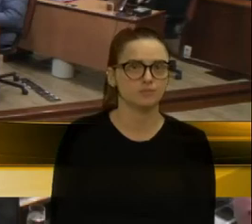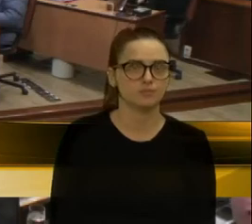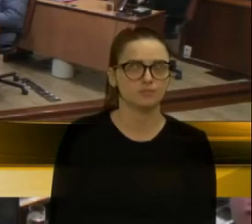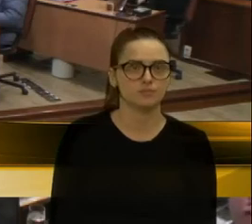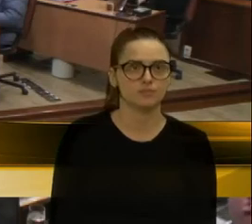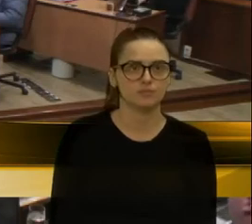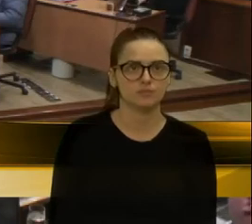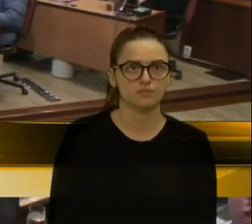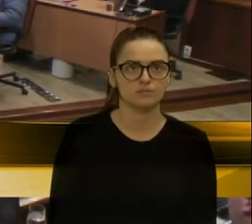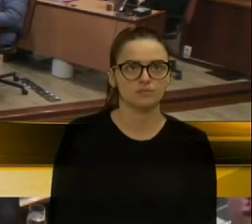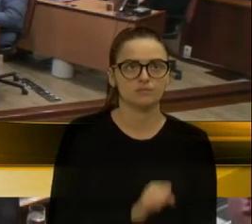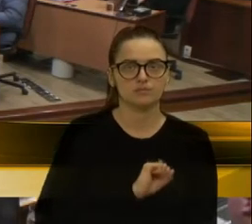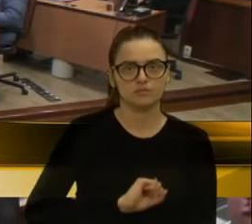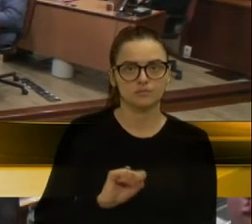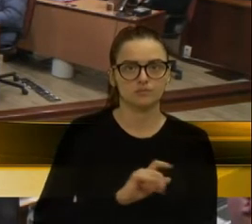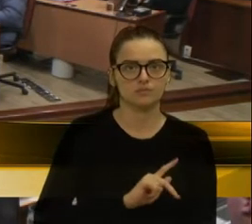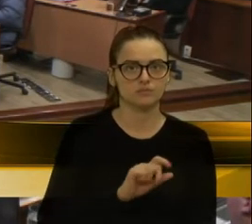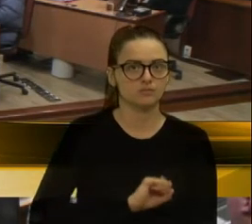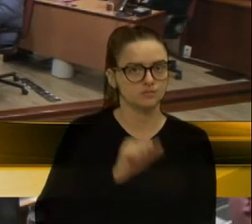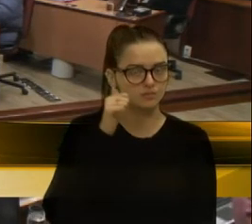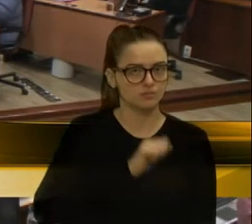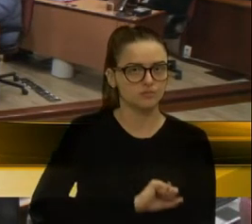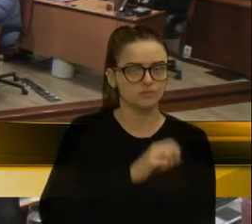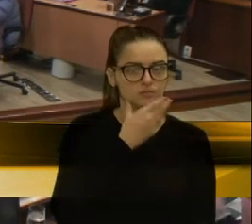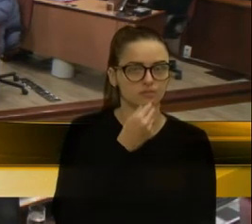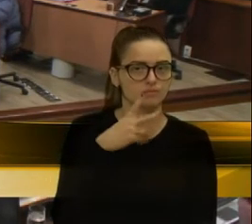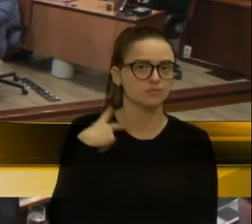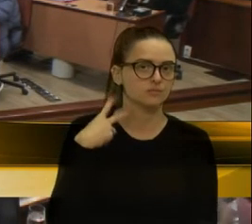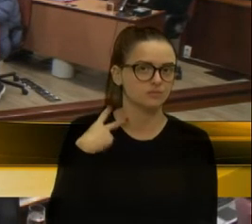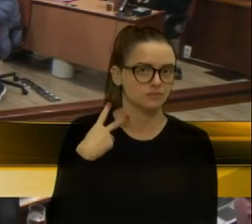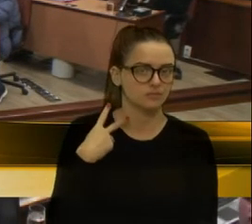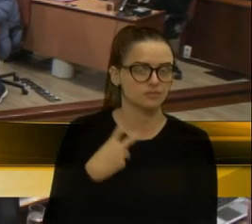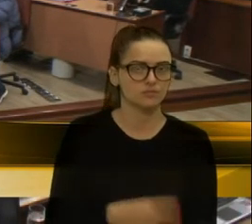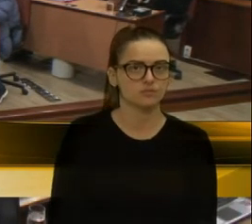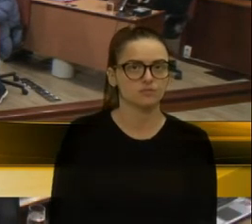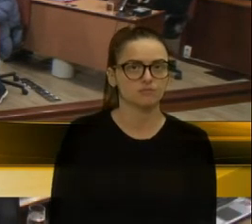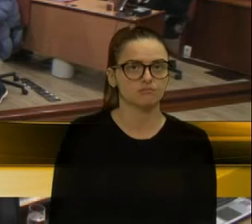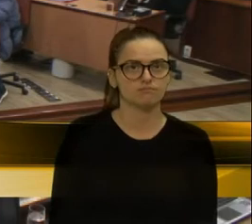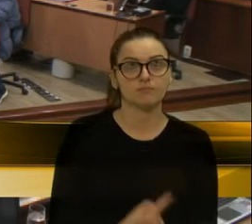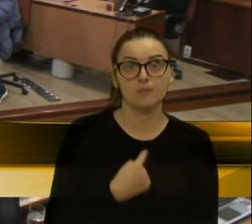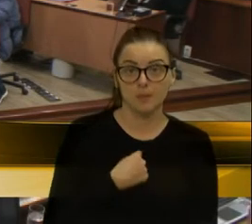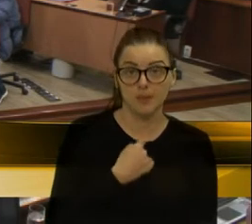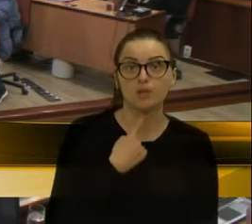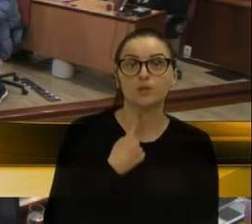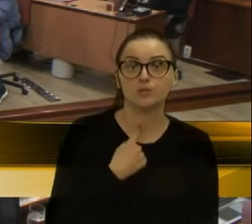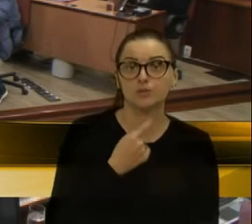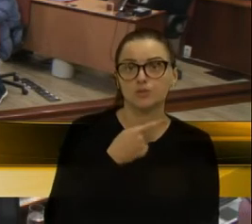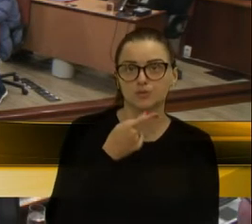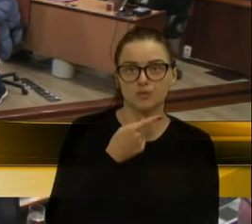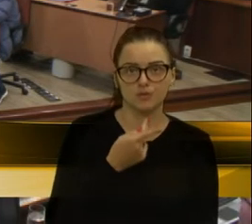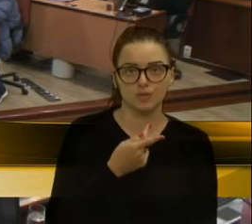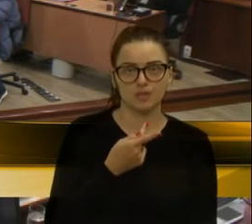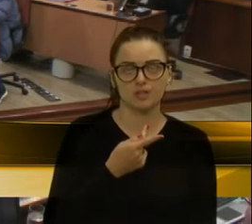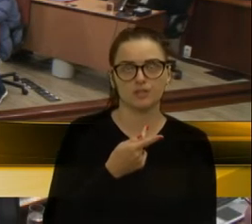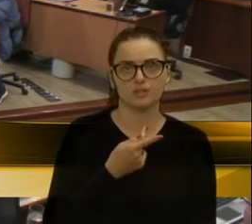Senhor presidente, senhoras e senhores vereadores, eu gostaria de falar um pouquinho